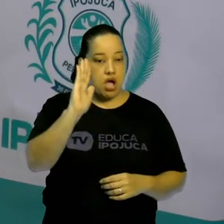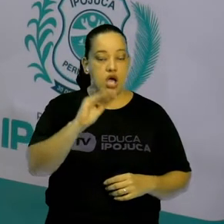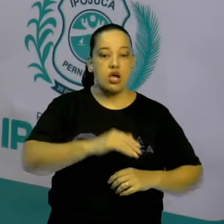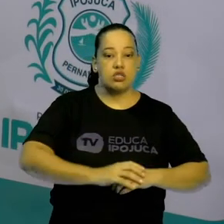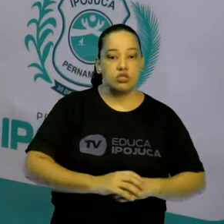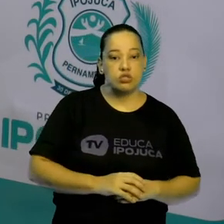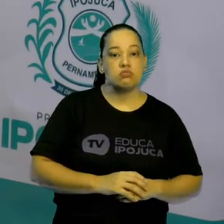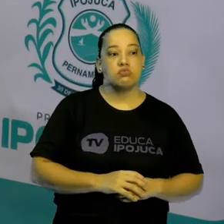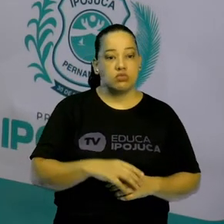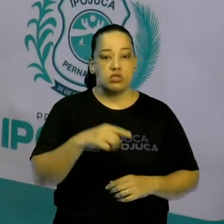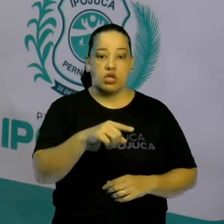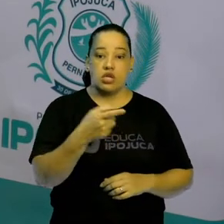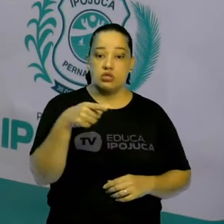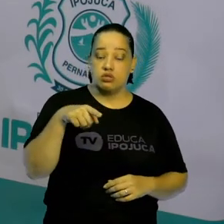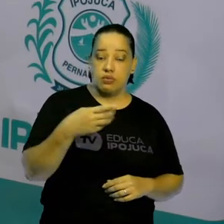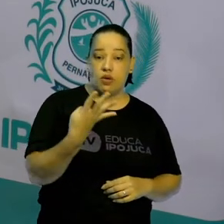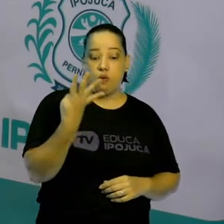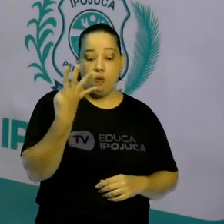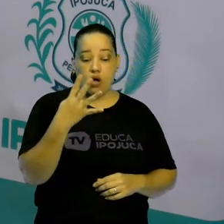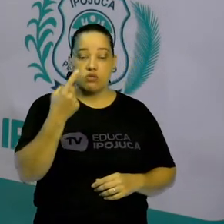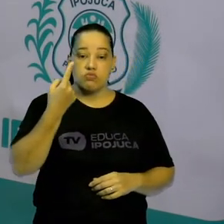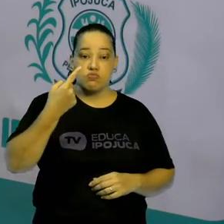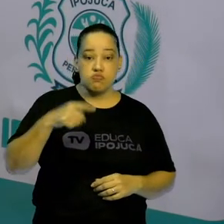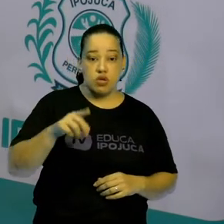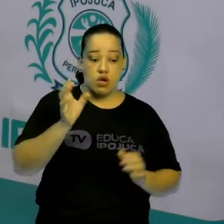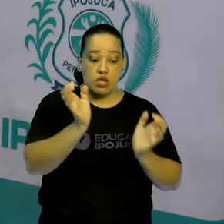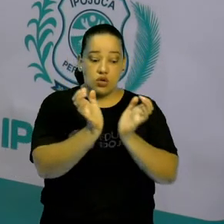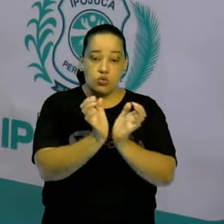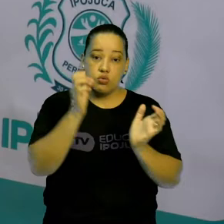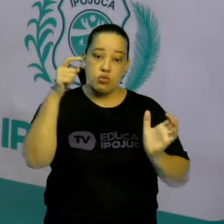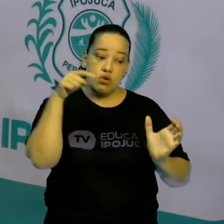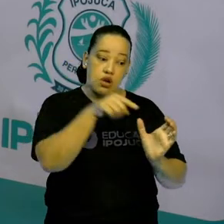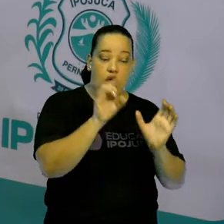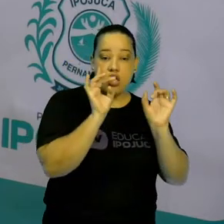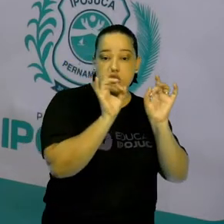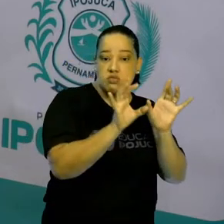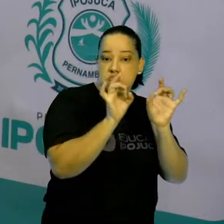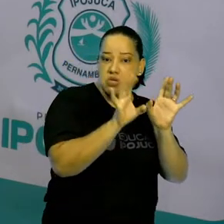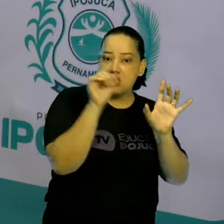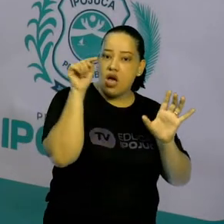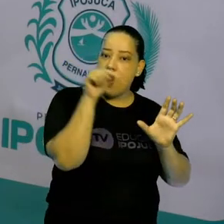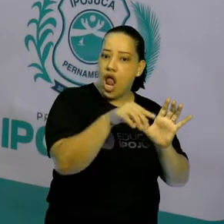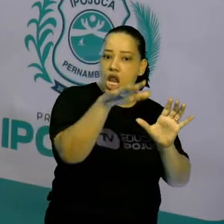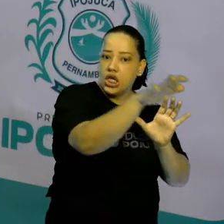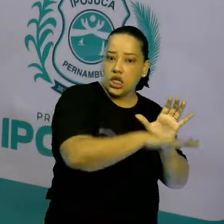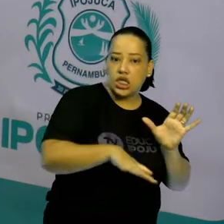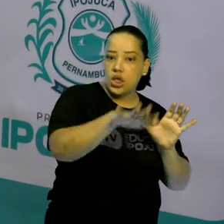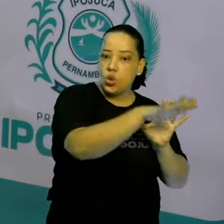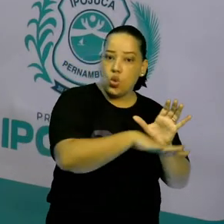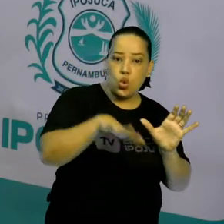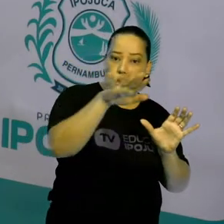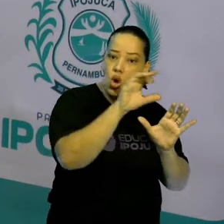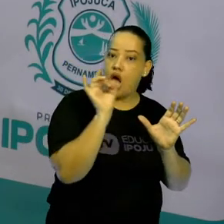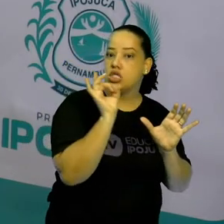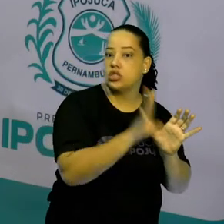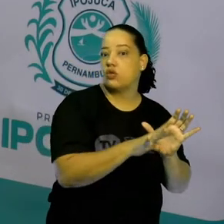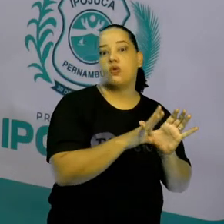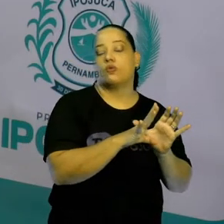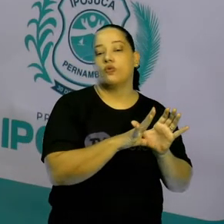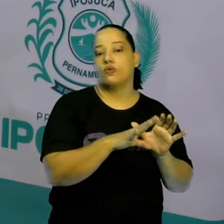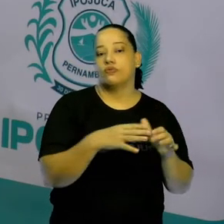endêmica? Eu só vou achar esses animais, essas espécies de seres vivos naquela região. Não vou achar ela mais em canto nenhum.